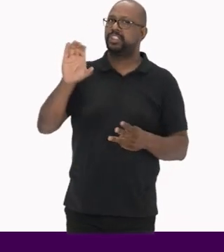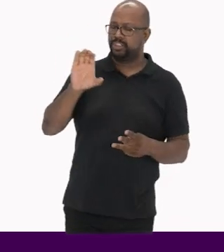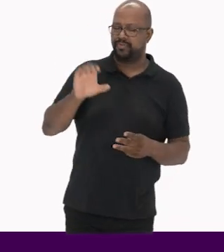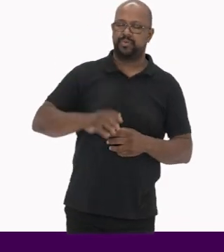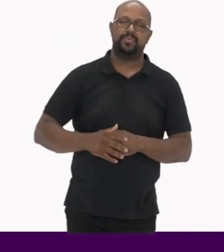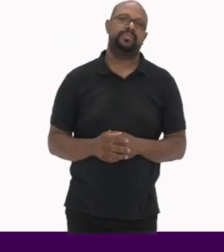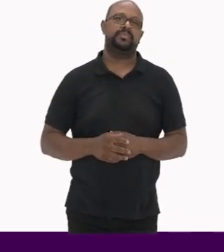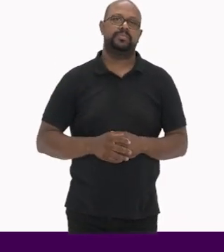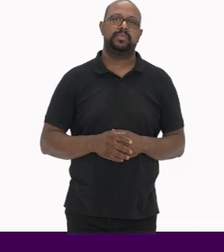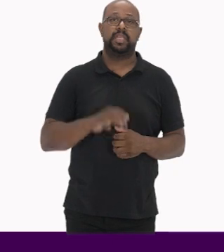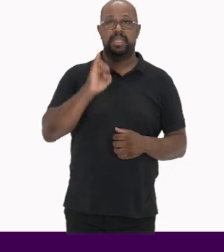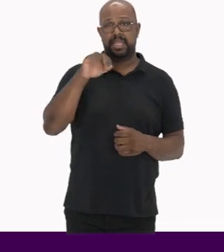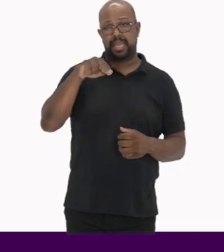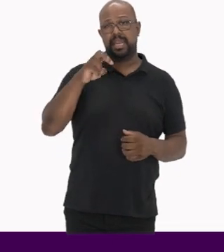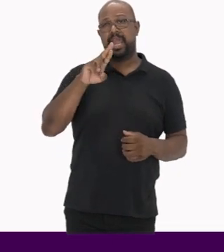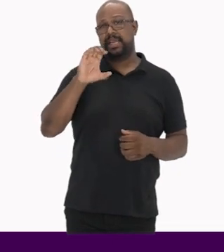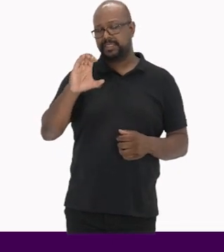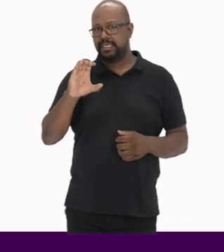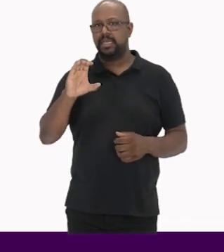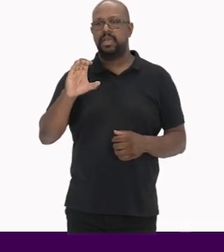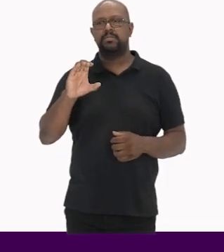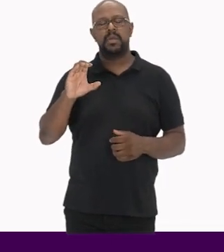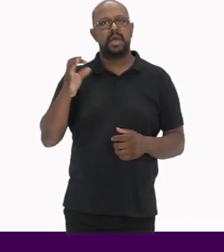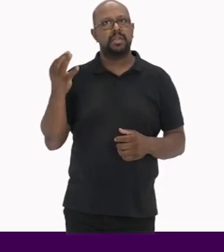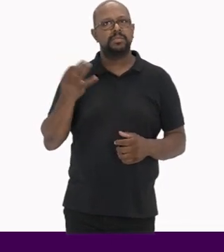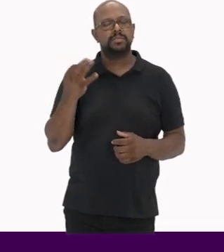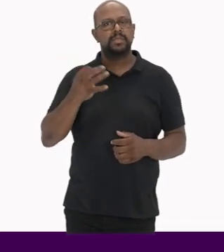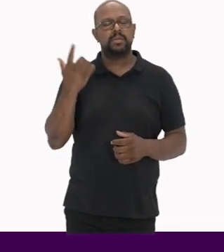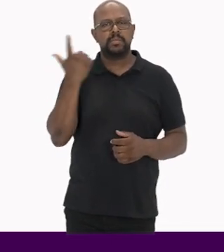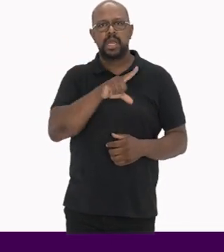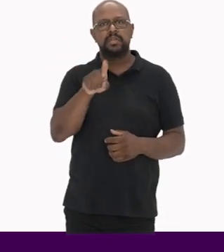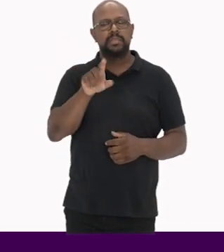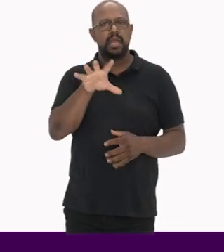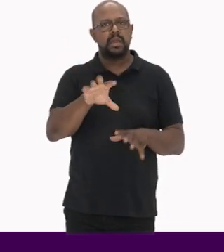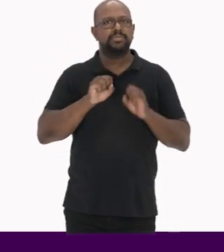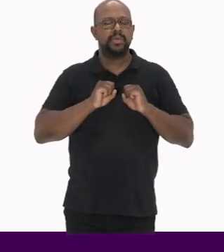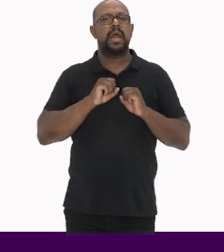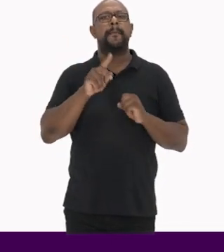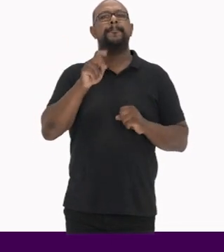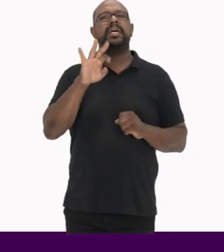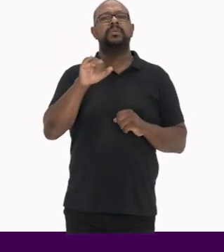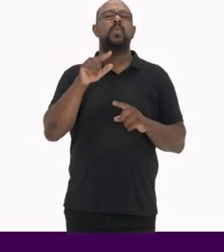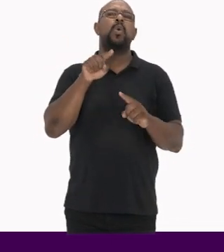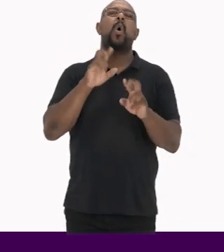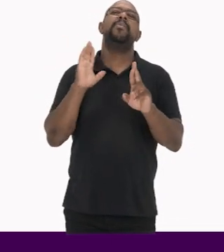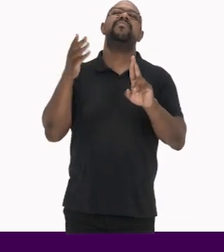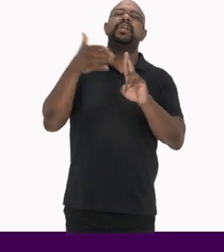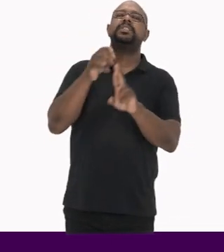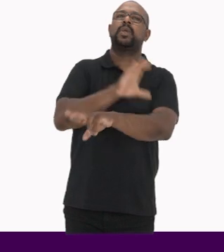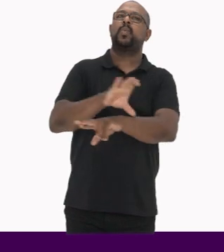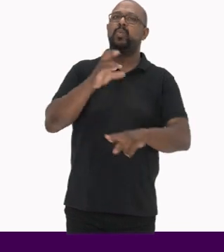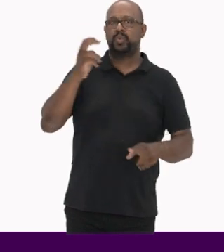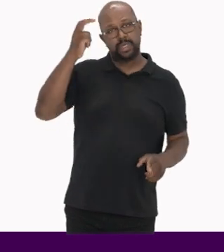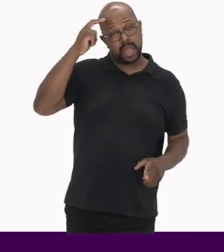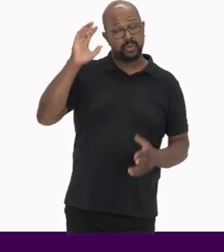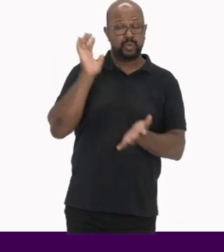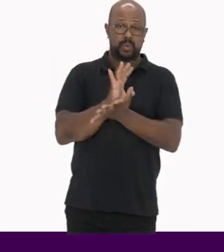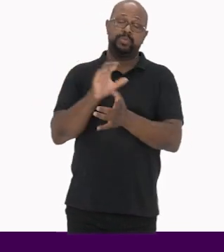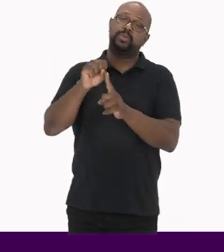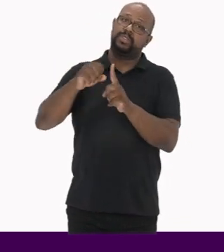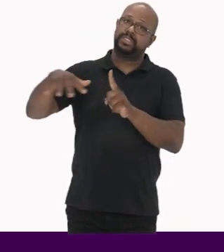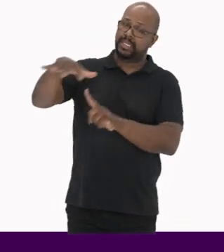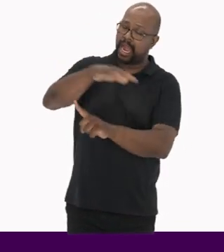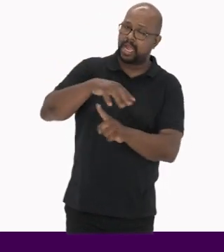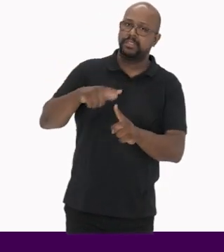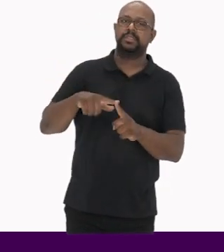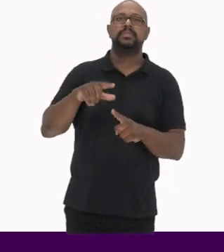científico O INRC se destacou por adotar a concepção de patrimônio como referência cultural dos grupos